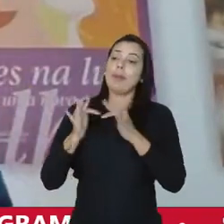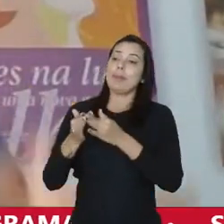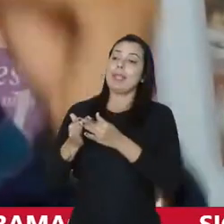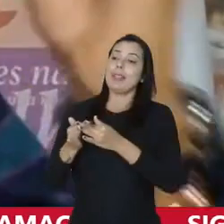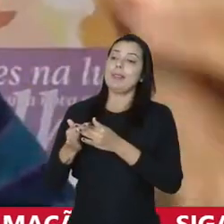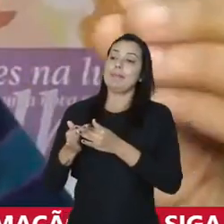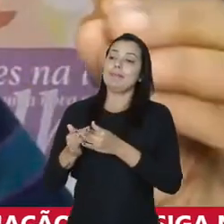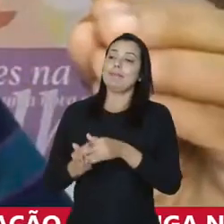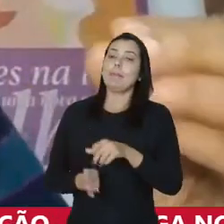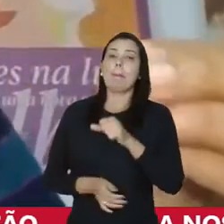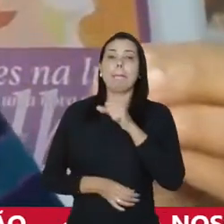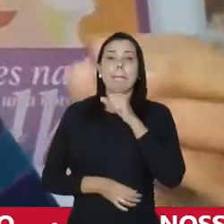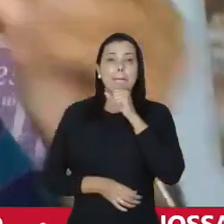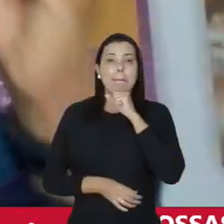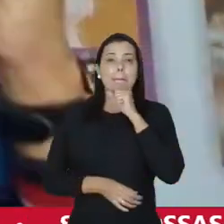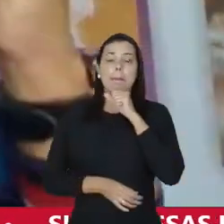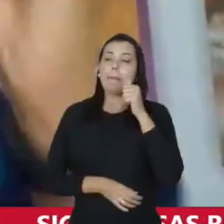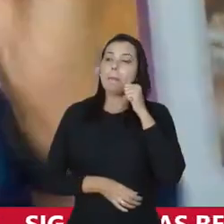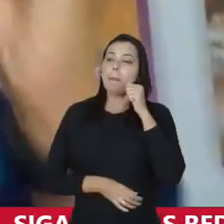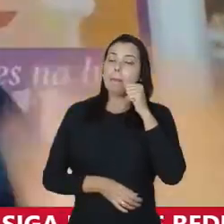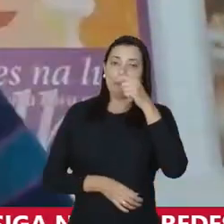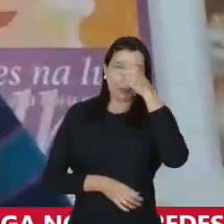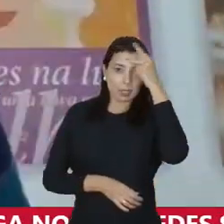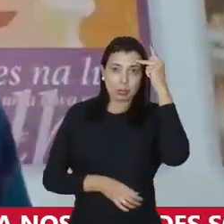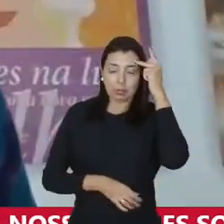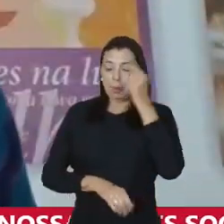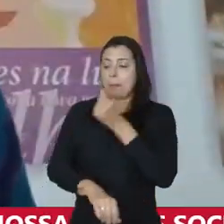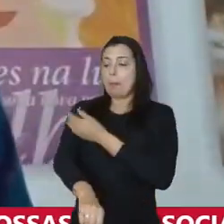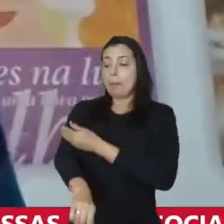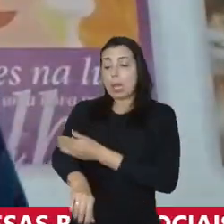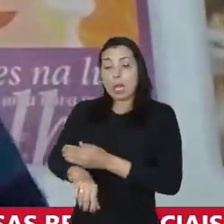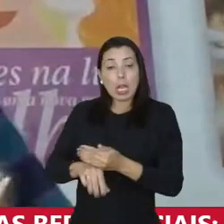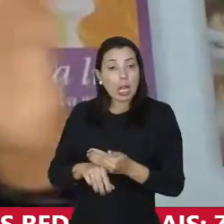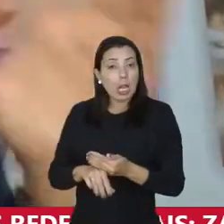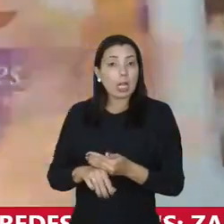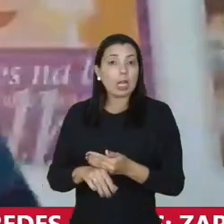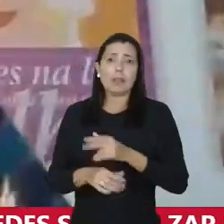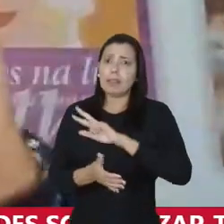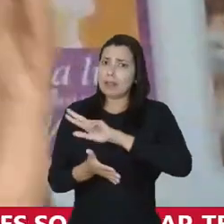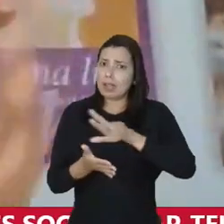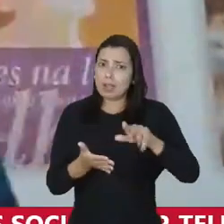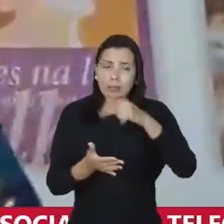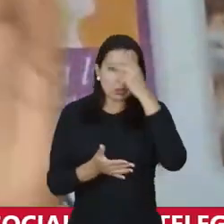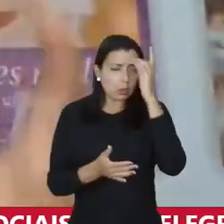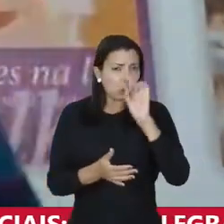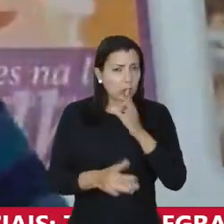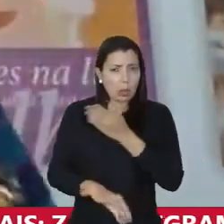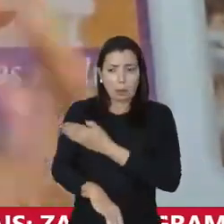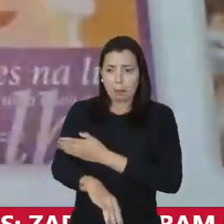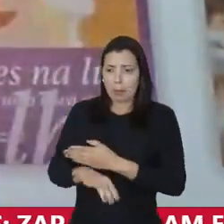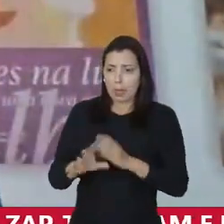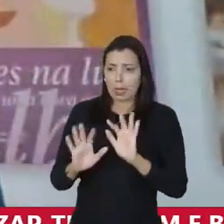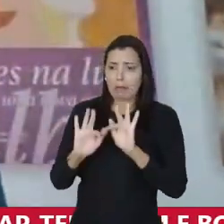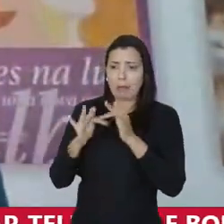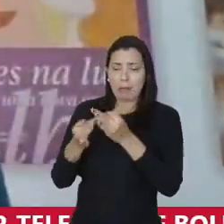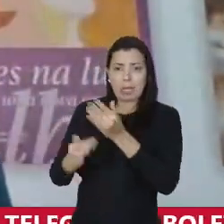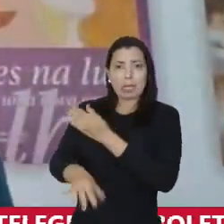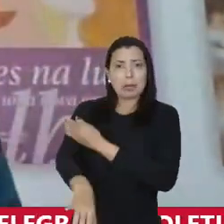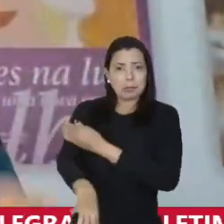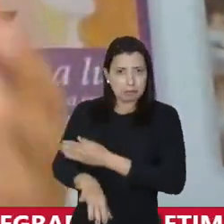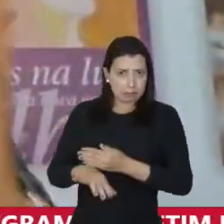brancas. o avô branco, a mãe branca, a casca, o pai branco, e só famílias brancas.